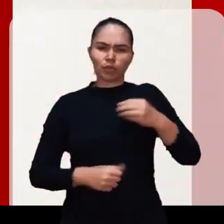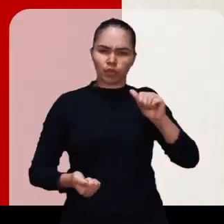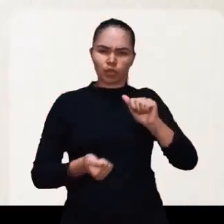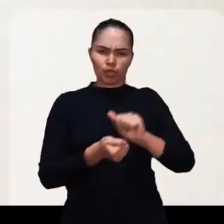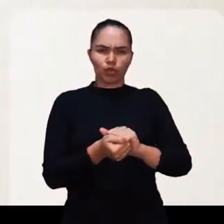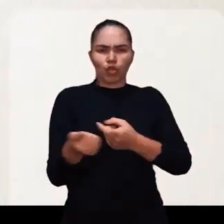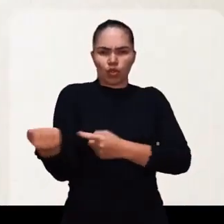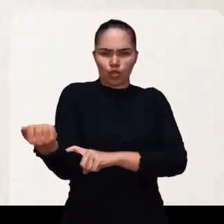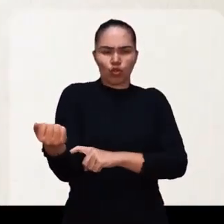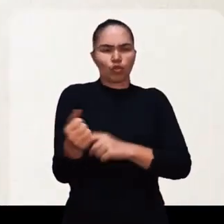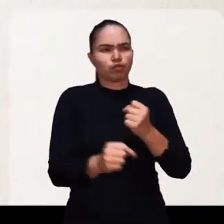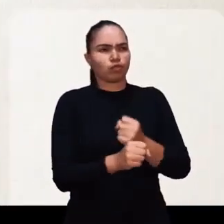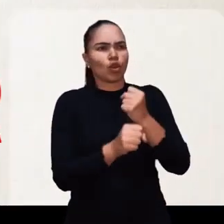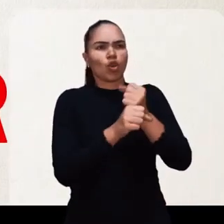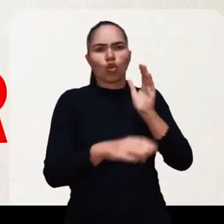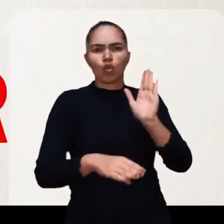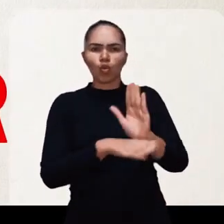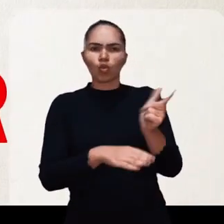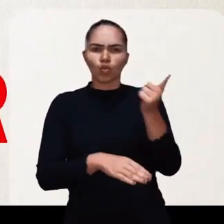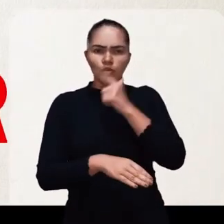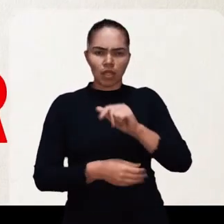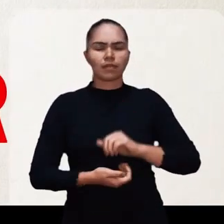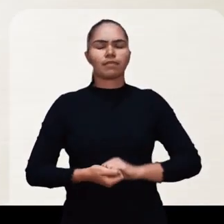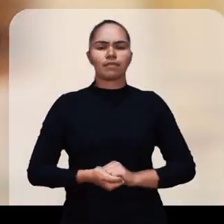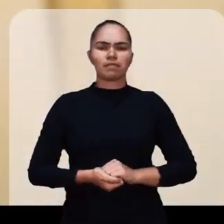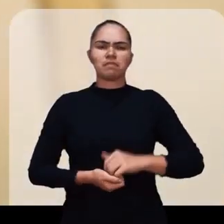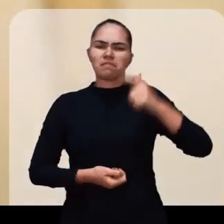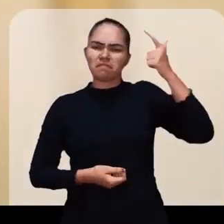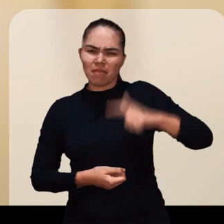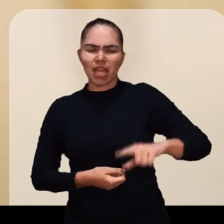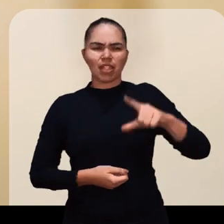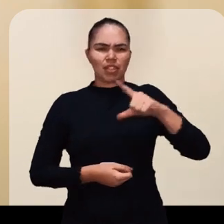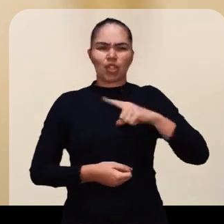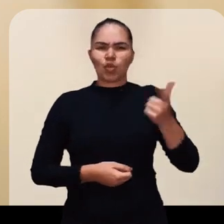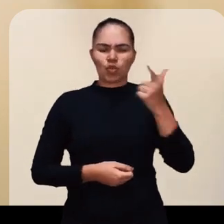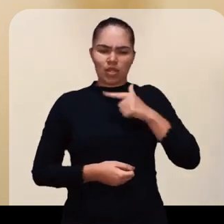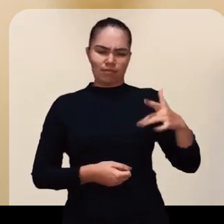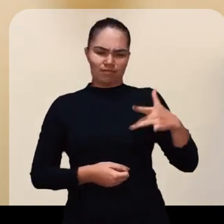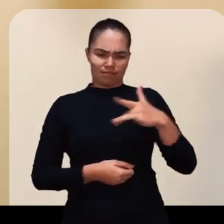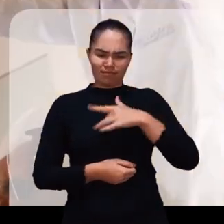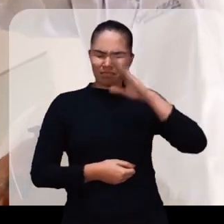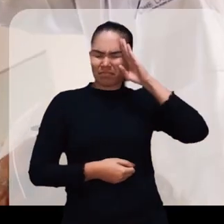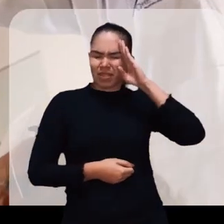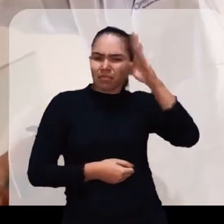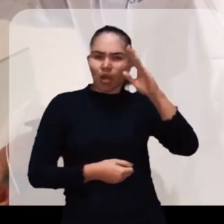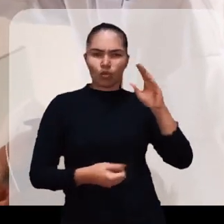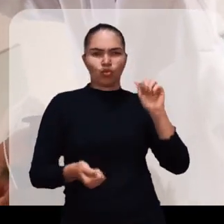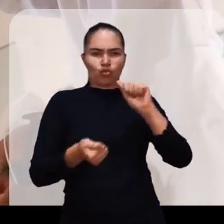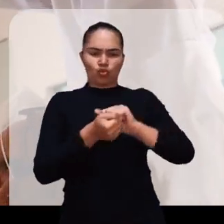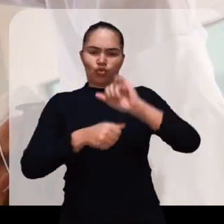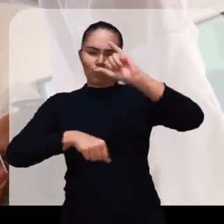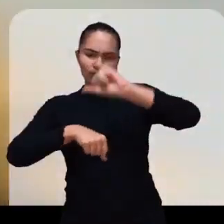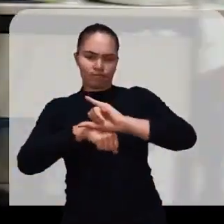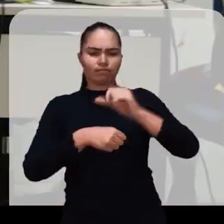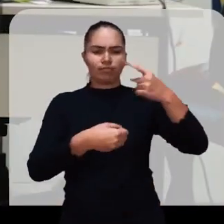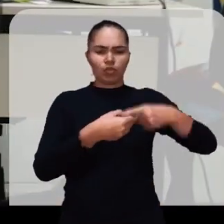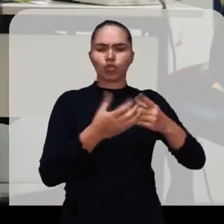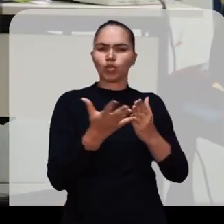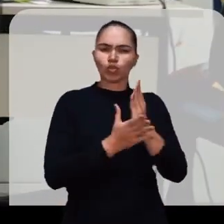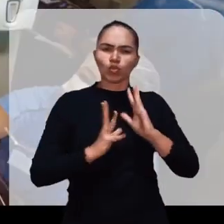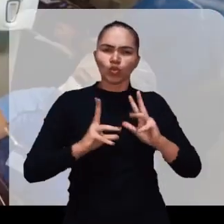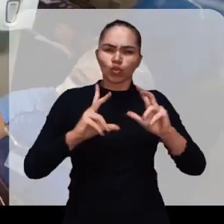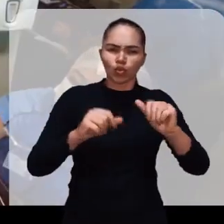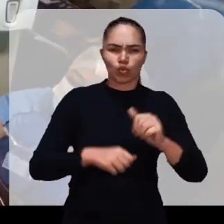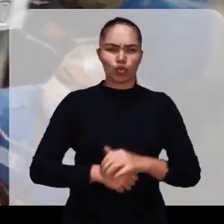pandemia Elmano ajudou a construir Somando forças ampliamos como nunca o atendimento na saúde, na